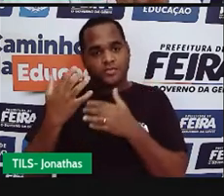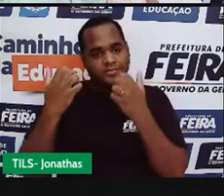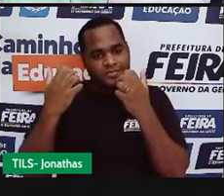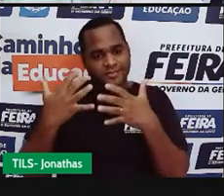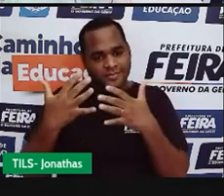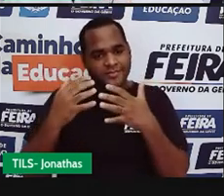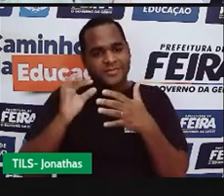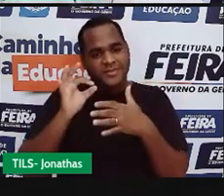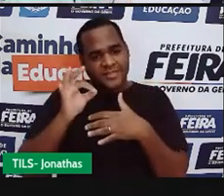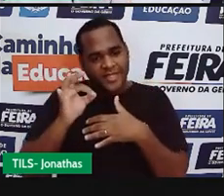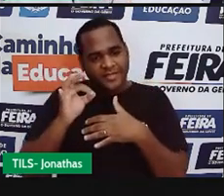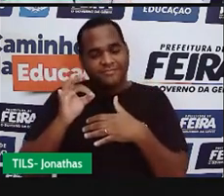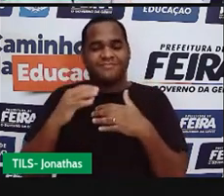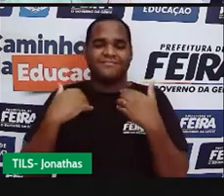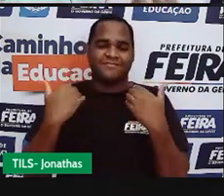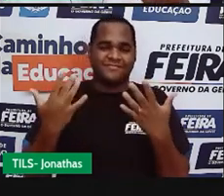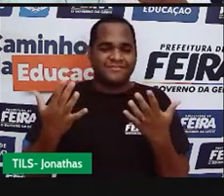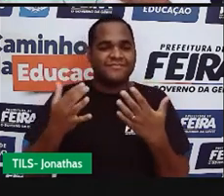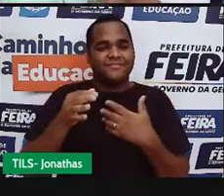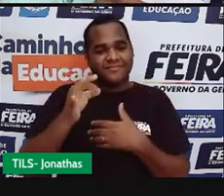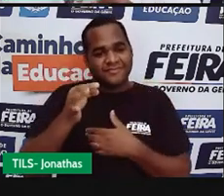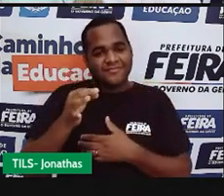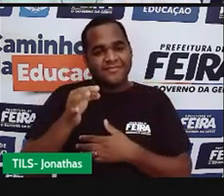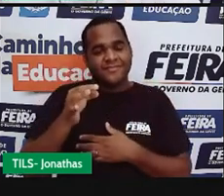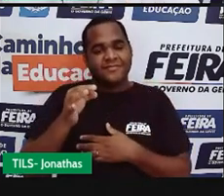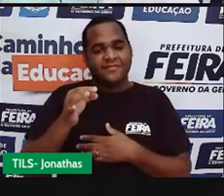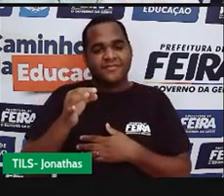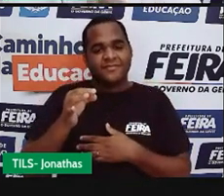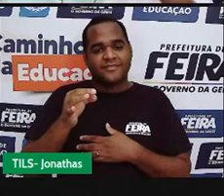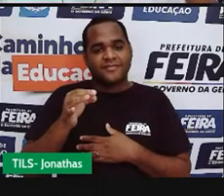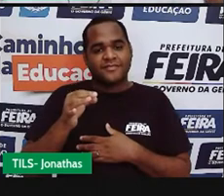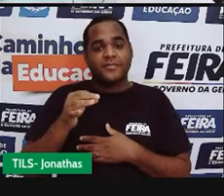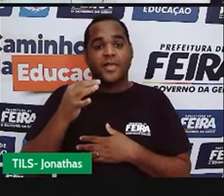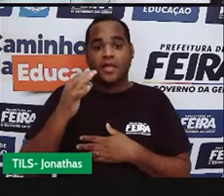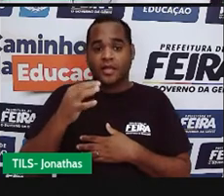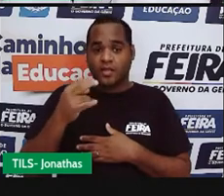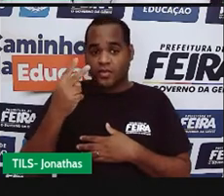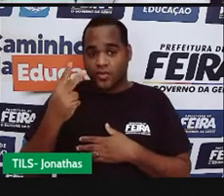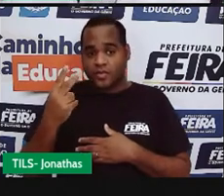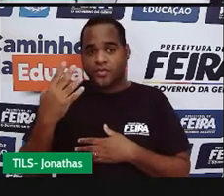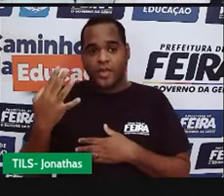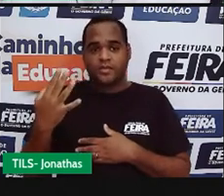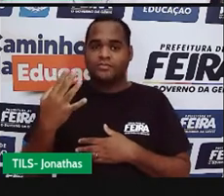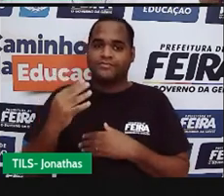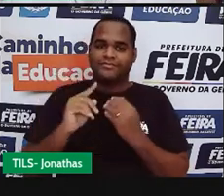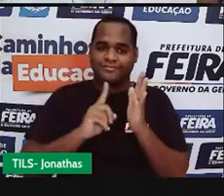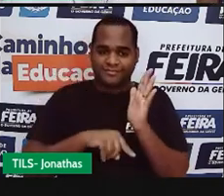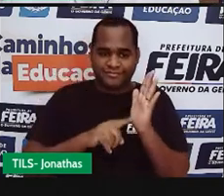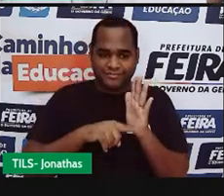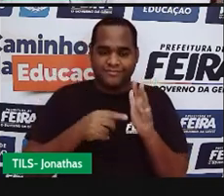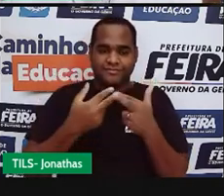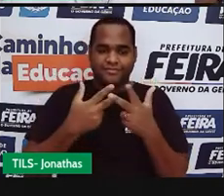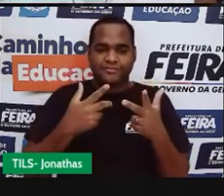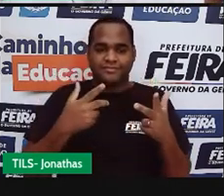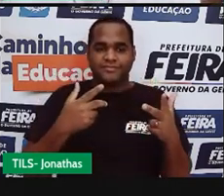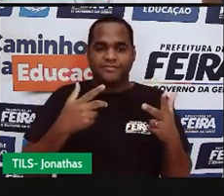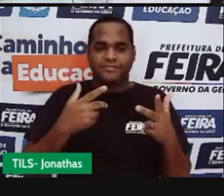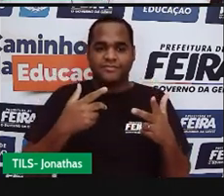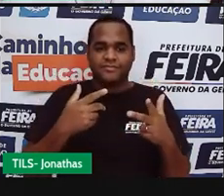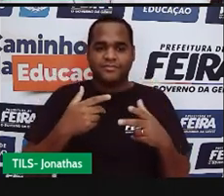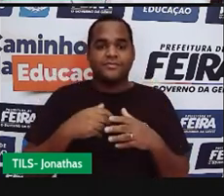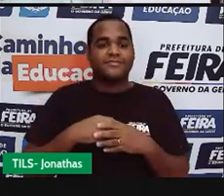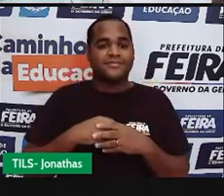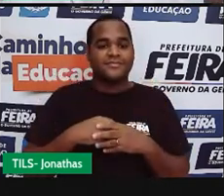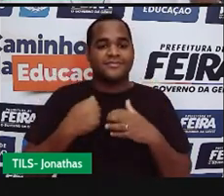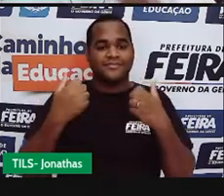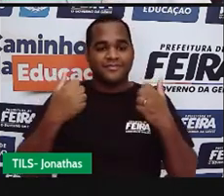Com certeza sim. Só que ao invés de fazer a continha de menos, eu vou fazer a continha de mais com os mesmos lados